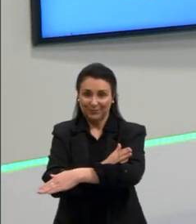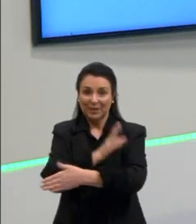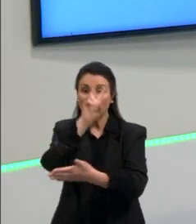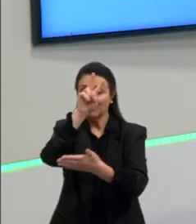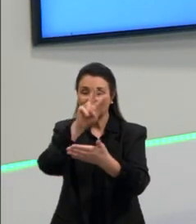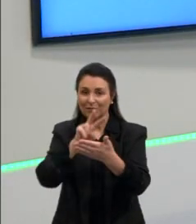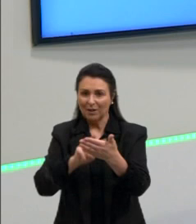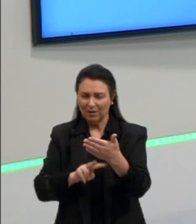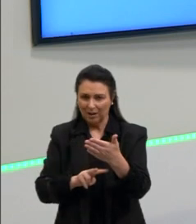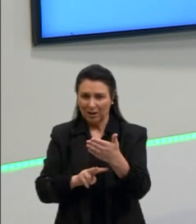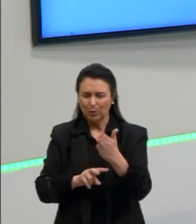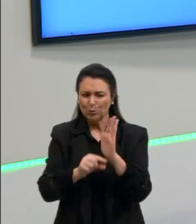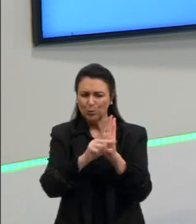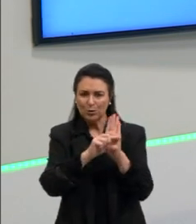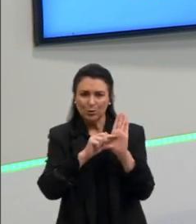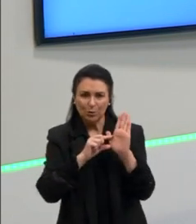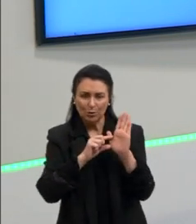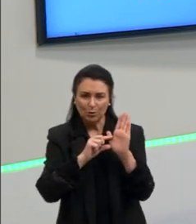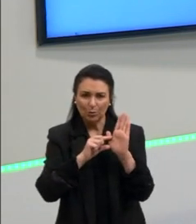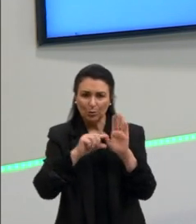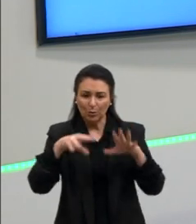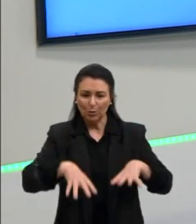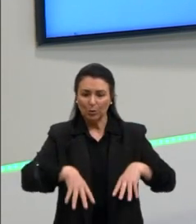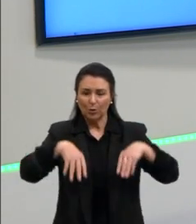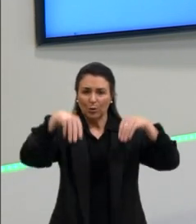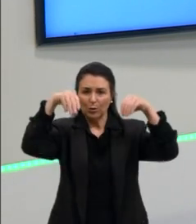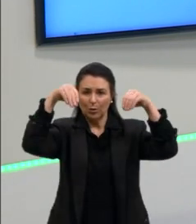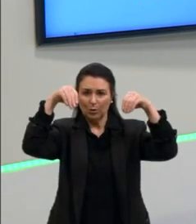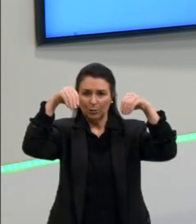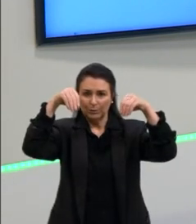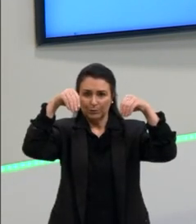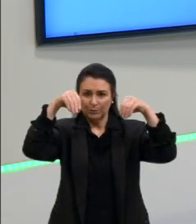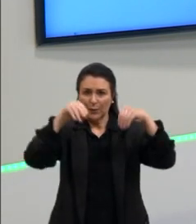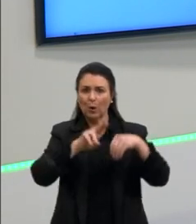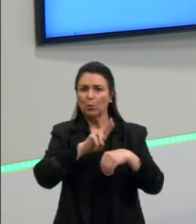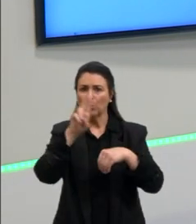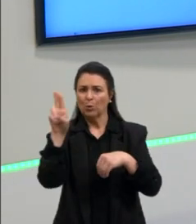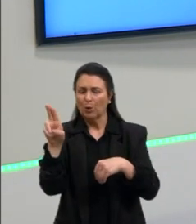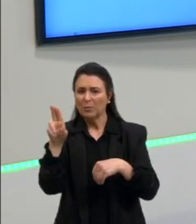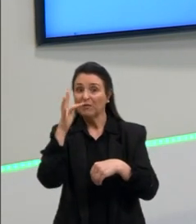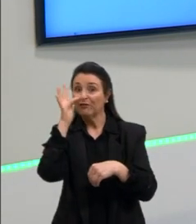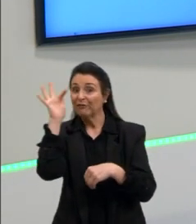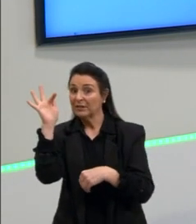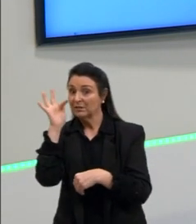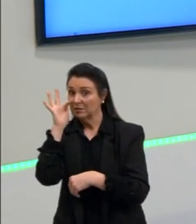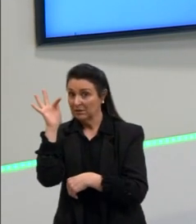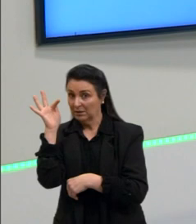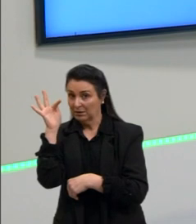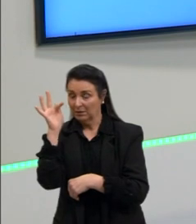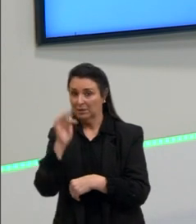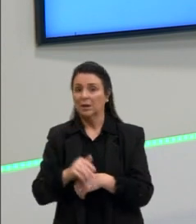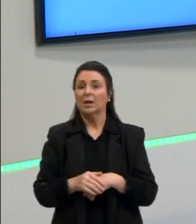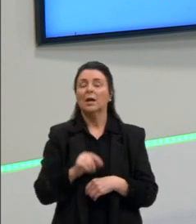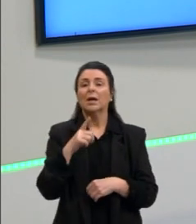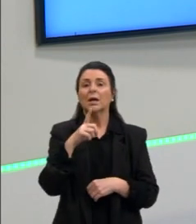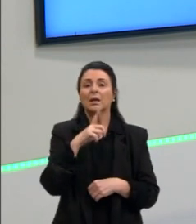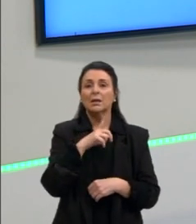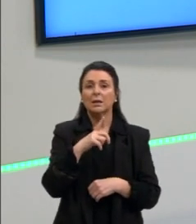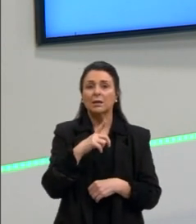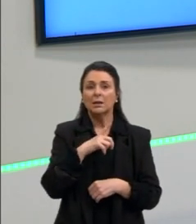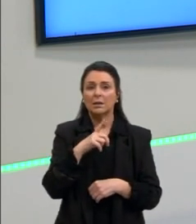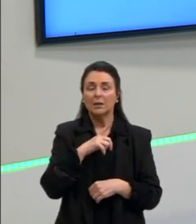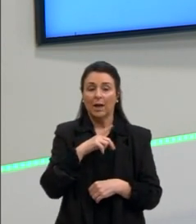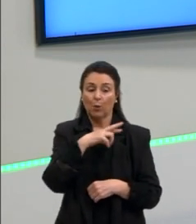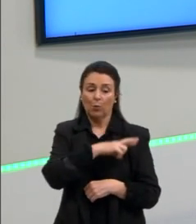um escritor medieval, que é o Chrétien de Troyes. E ele tem essa parte num